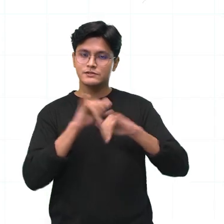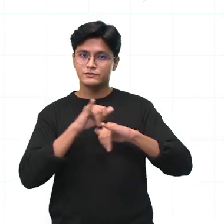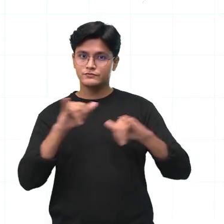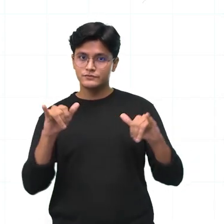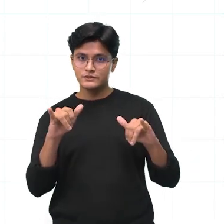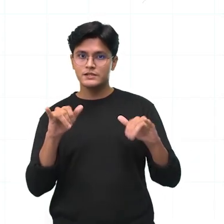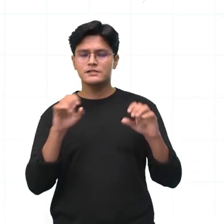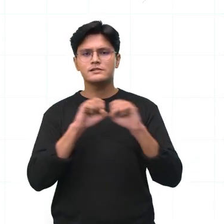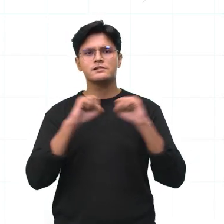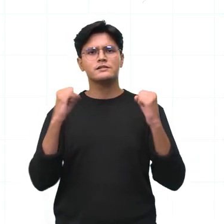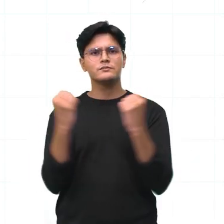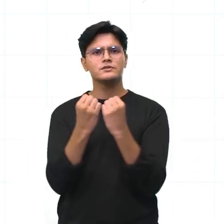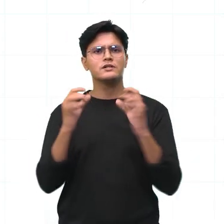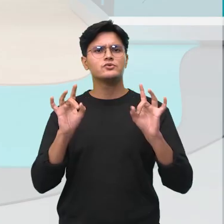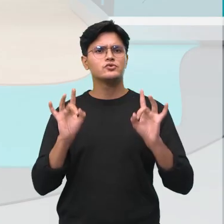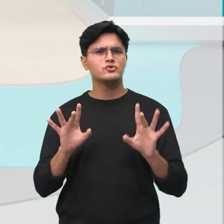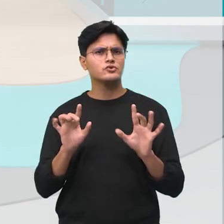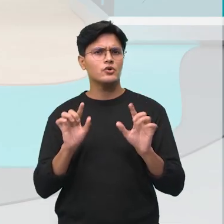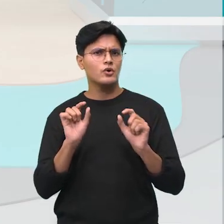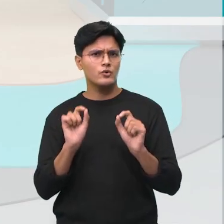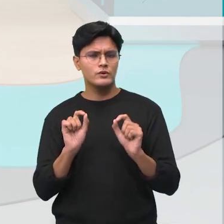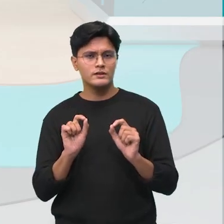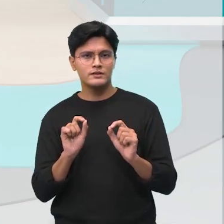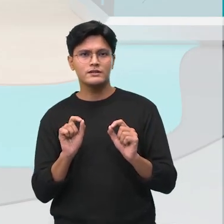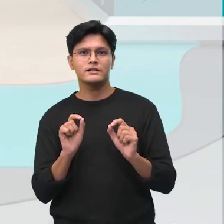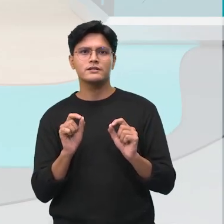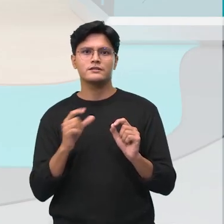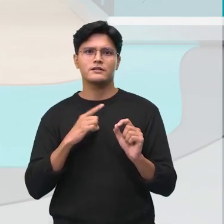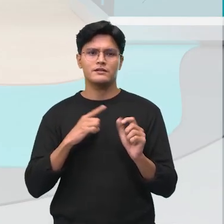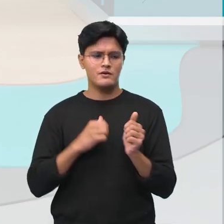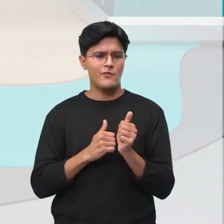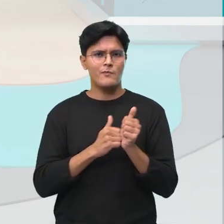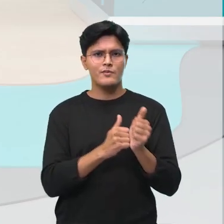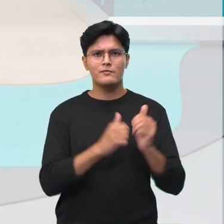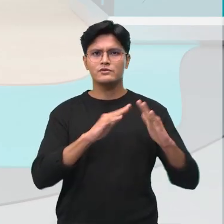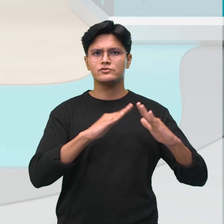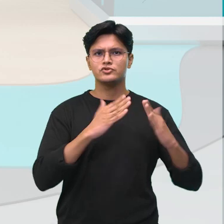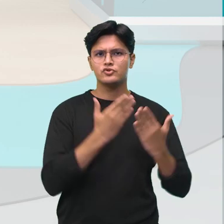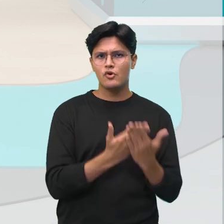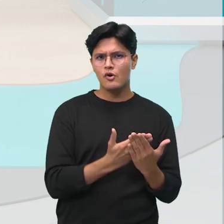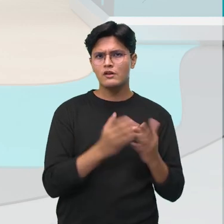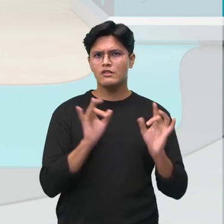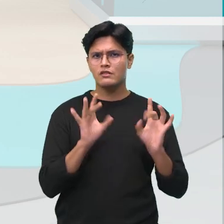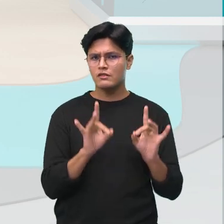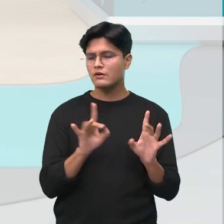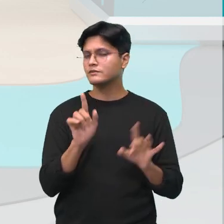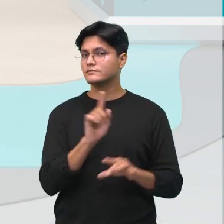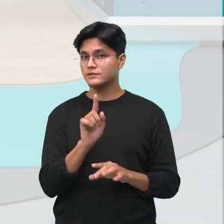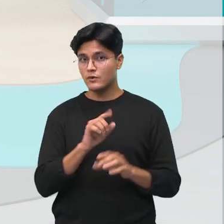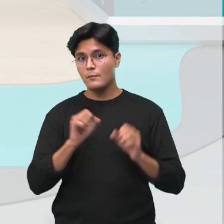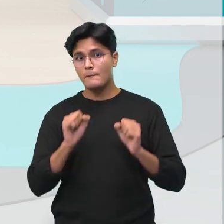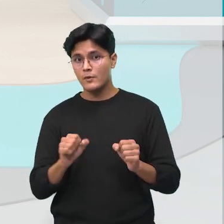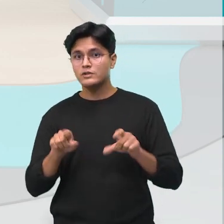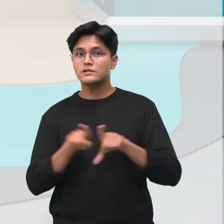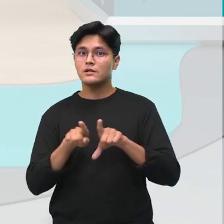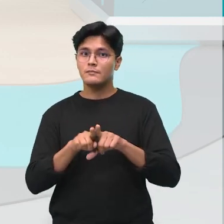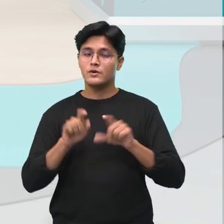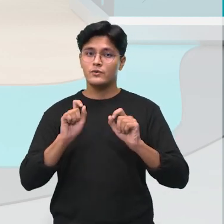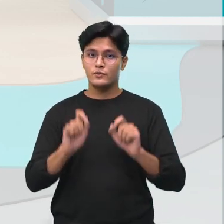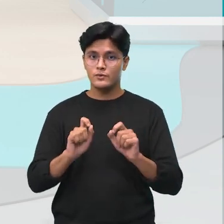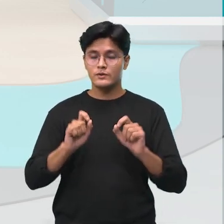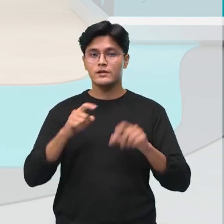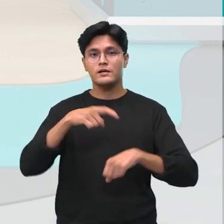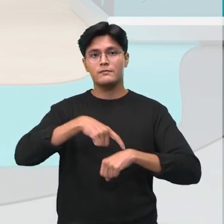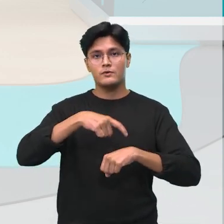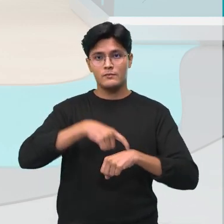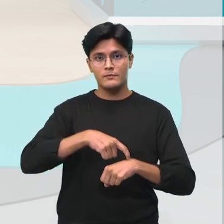aí para a gente ter o acompanhamento escolar, né? Ser trabalhado aí na sala de aula. Mas pode ser no momento de